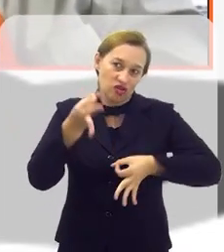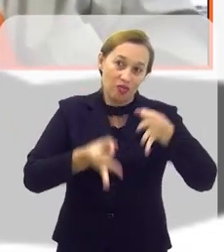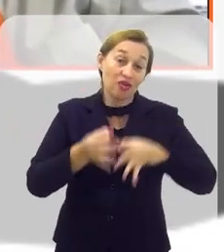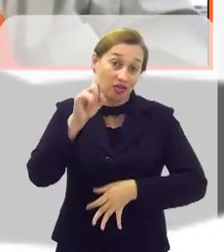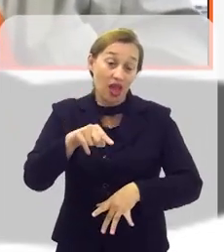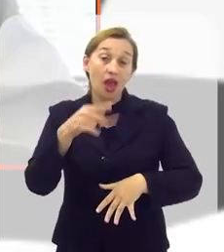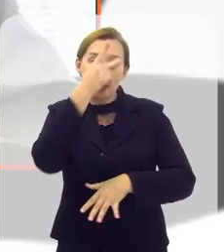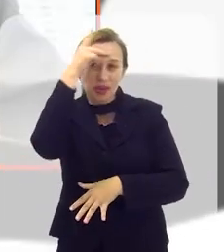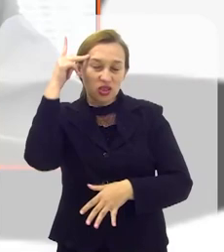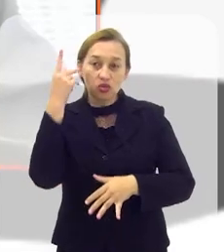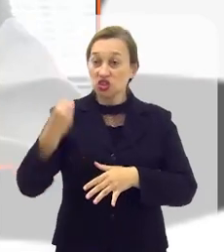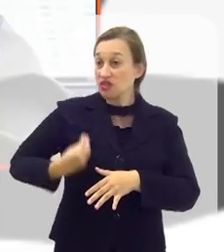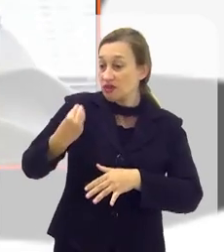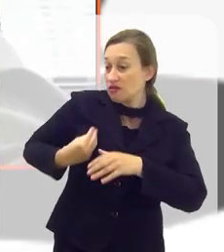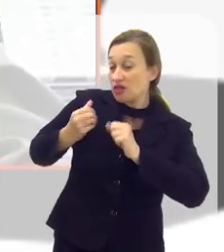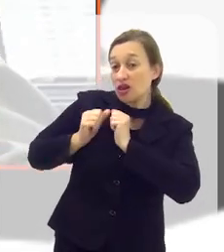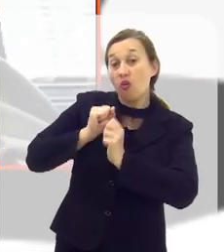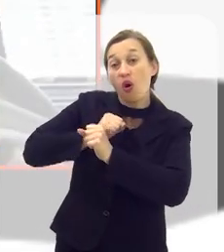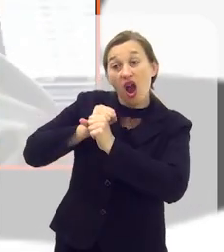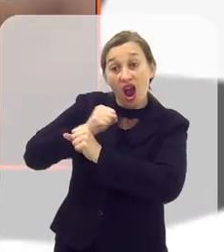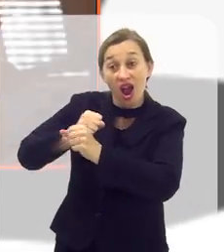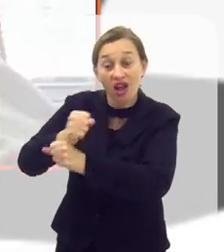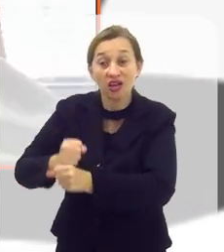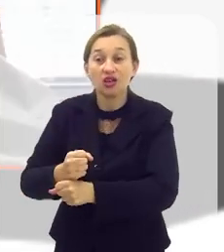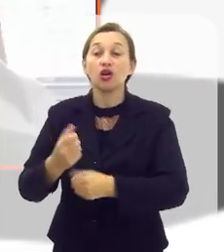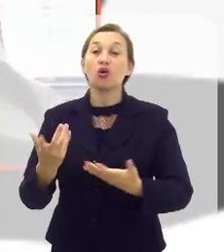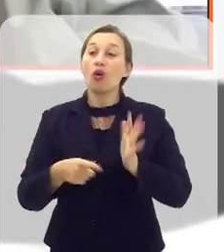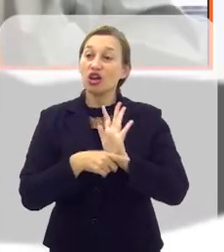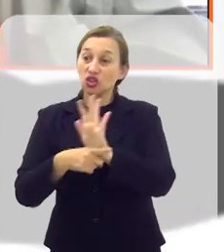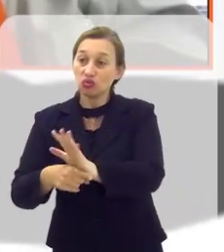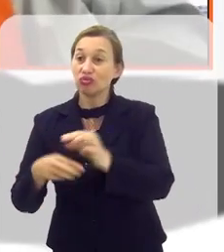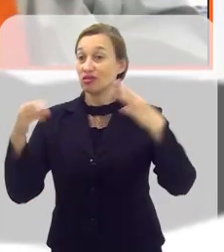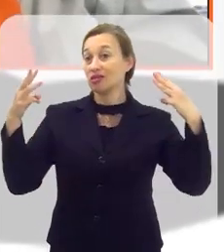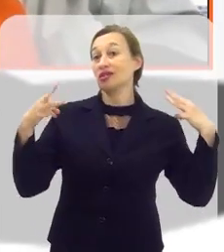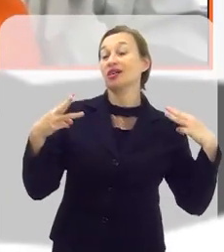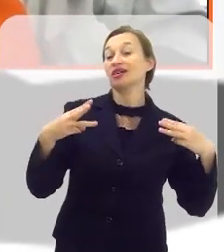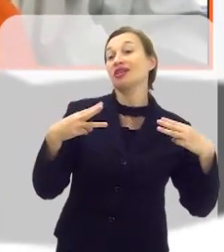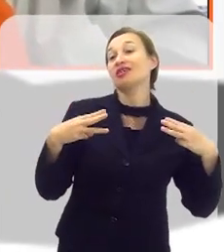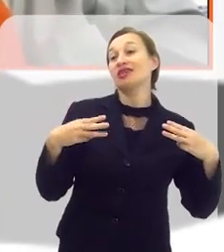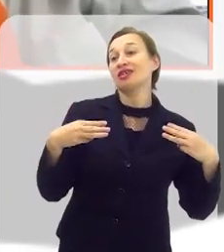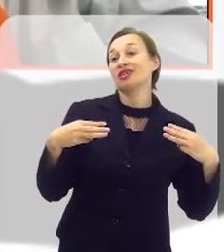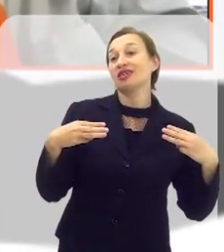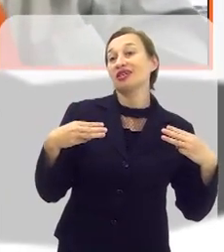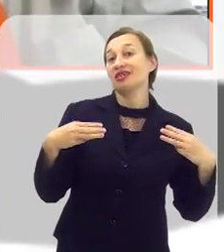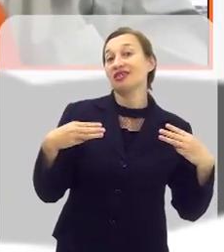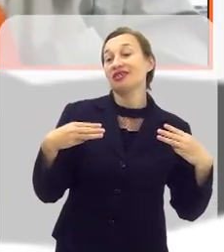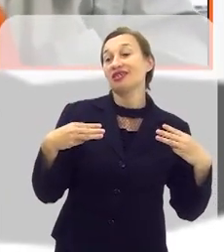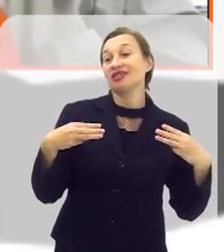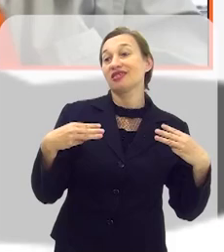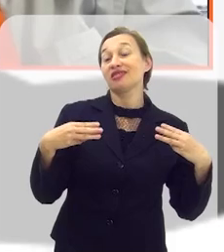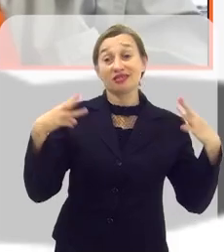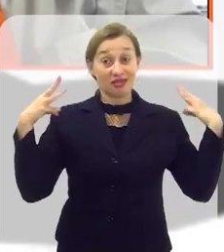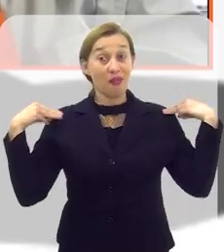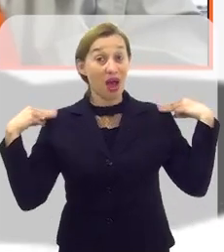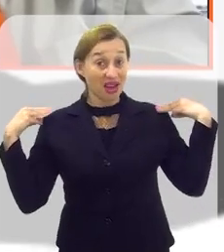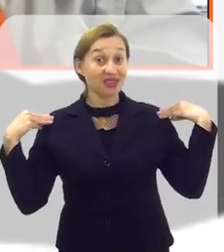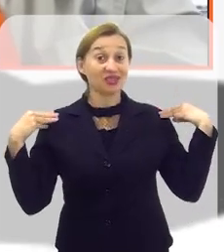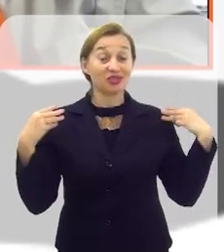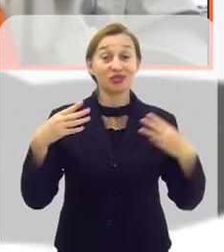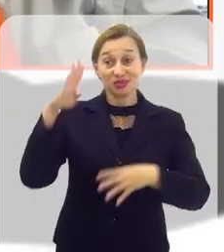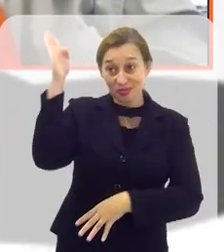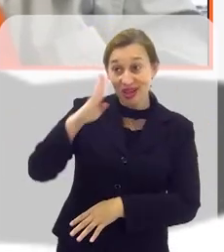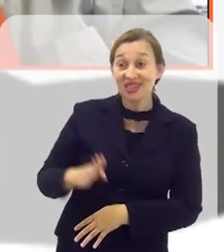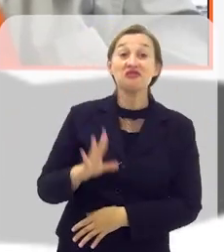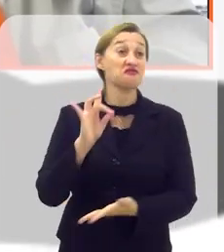oficialmente. São pessoas que moravam... É, com a ajuda da Marinha do Brasil. O senhor conseguiu trazer todas essas forças.